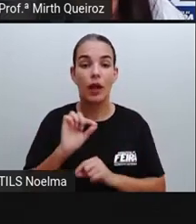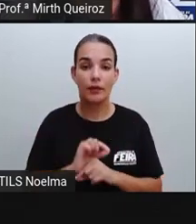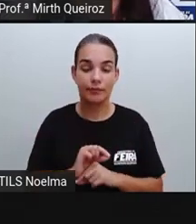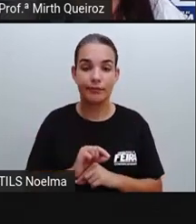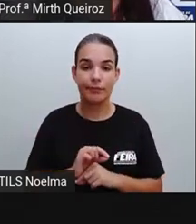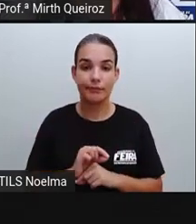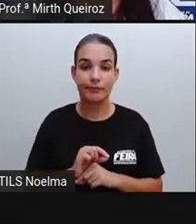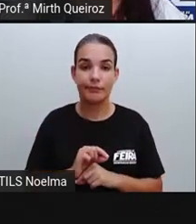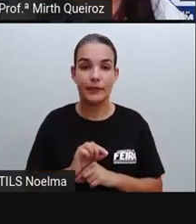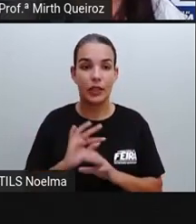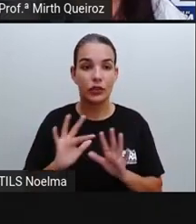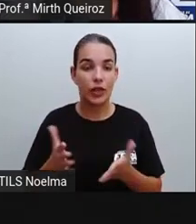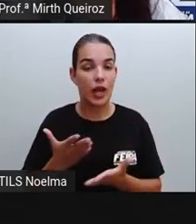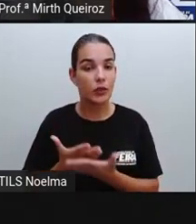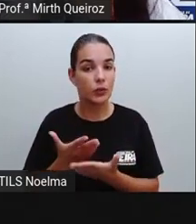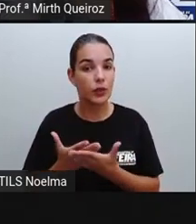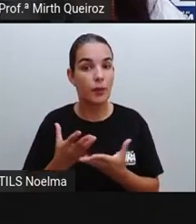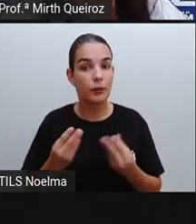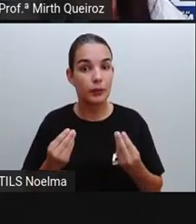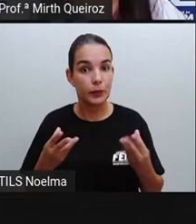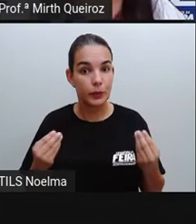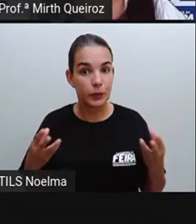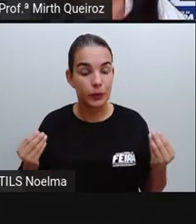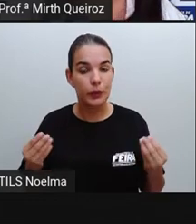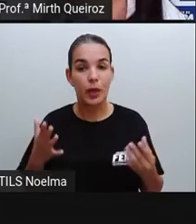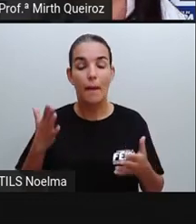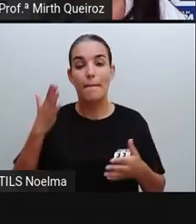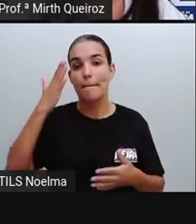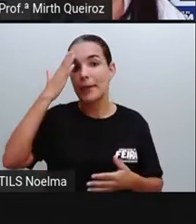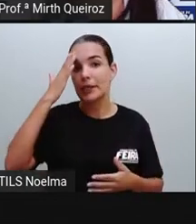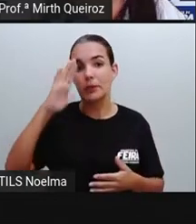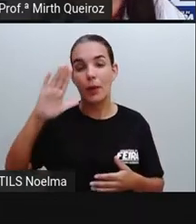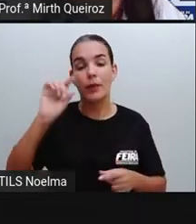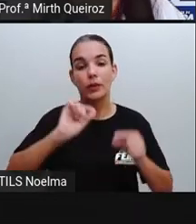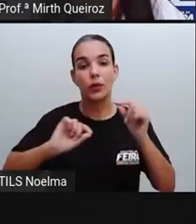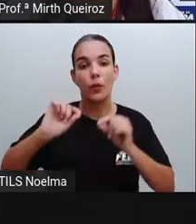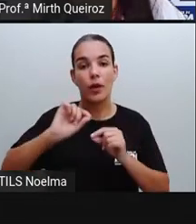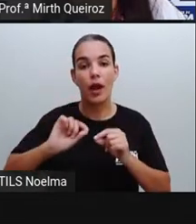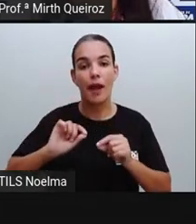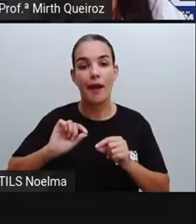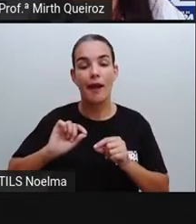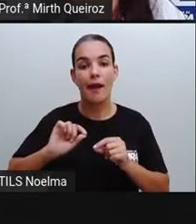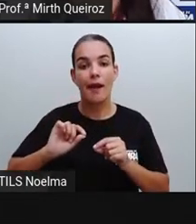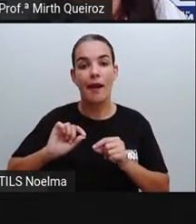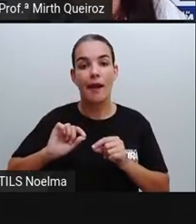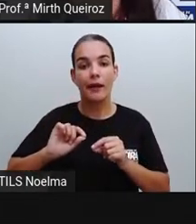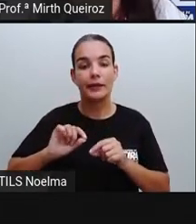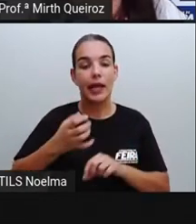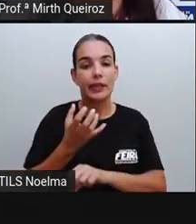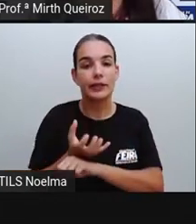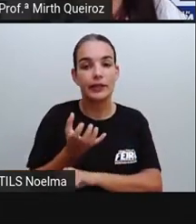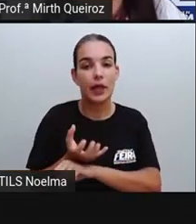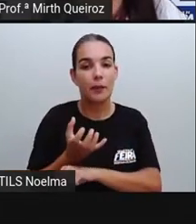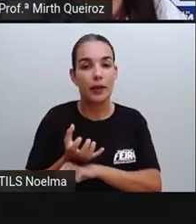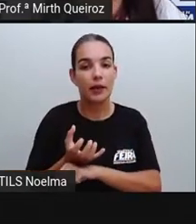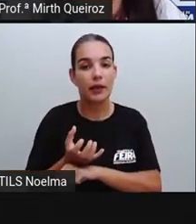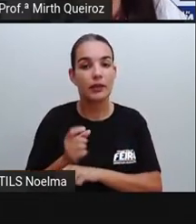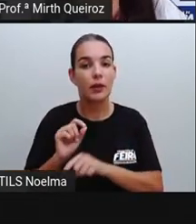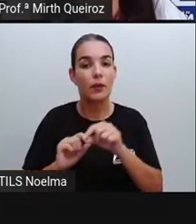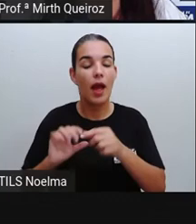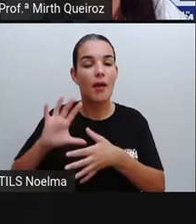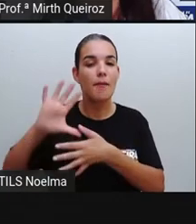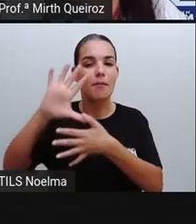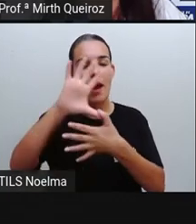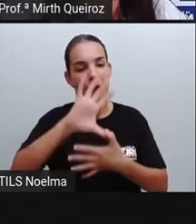que nós já estudamos muito, né? Principalmente na disciplina de ciências humanas, são os mapas. Os mapas